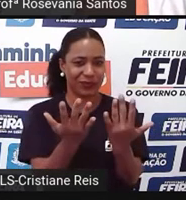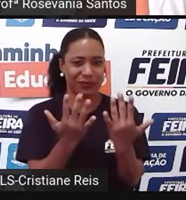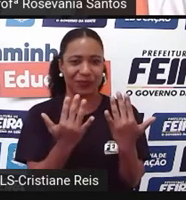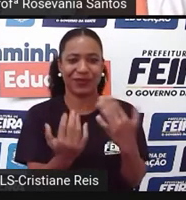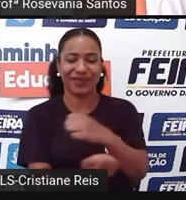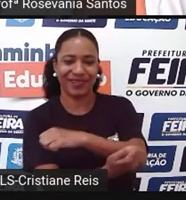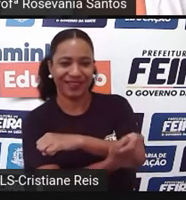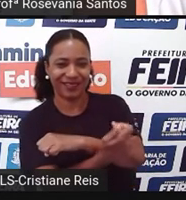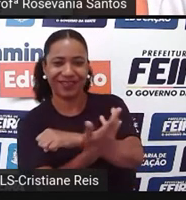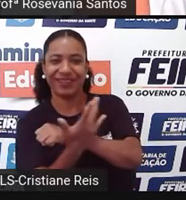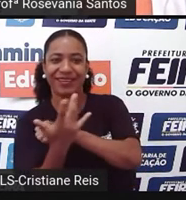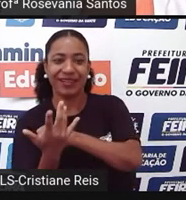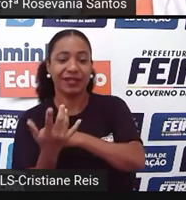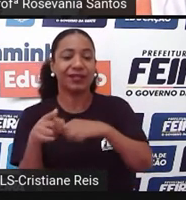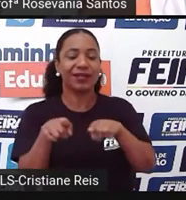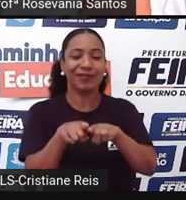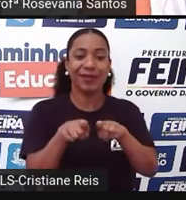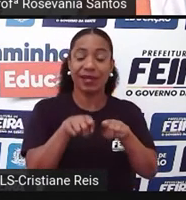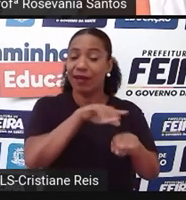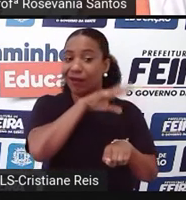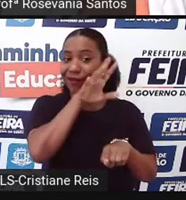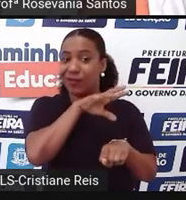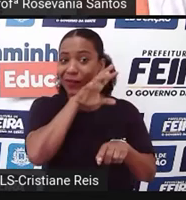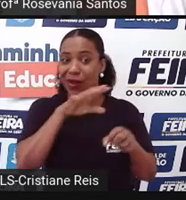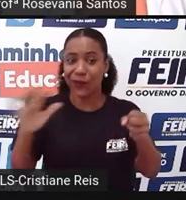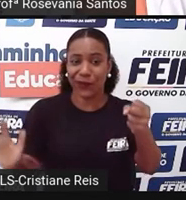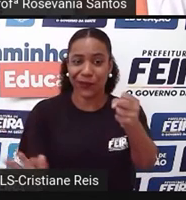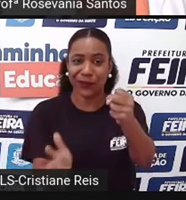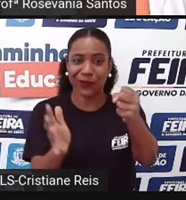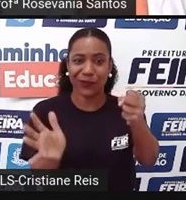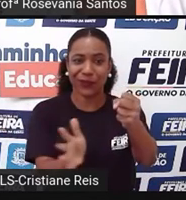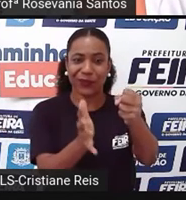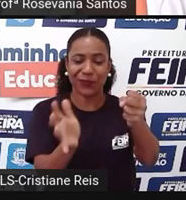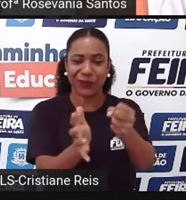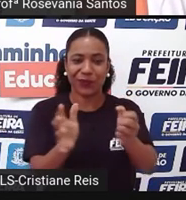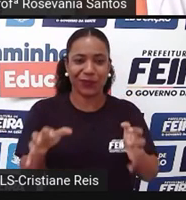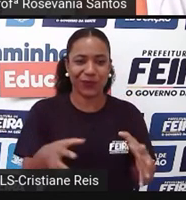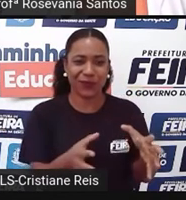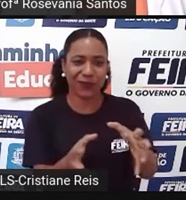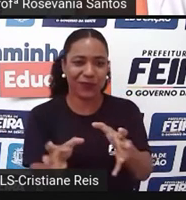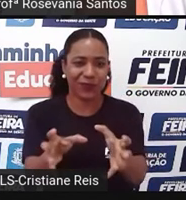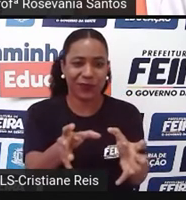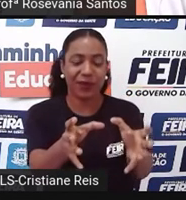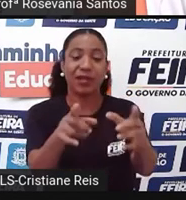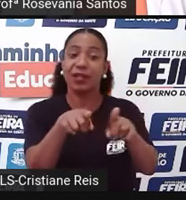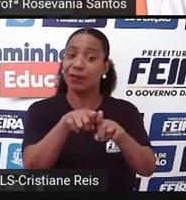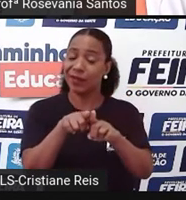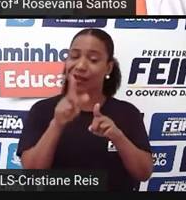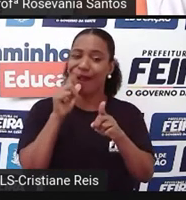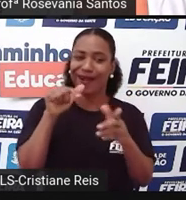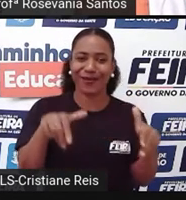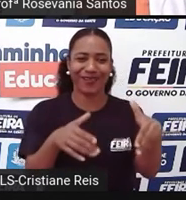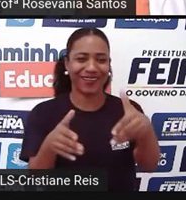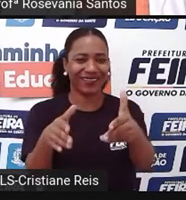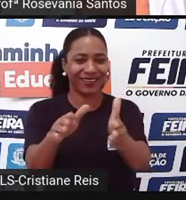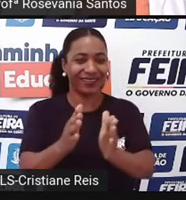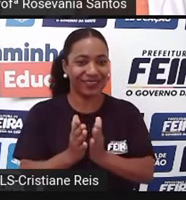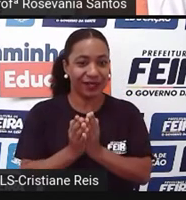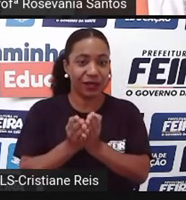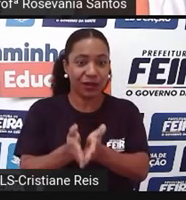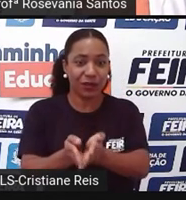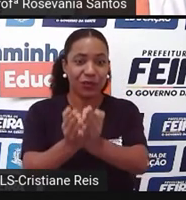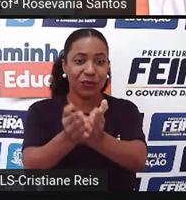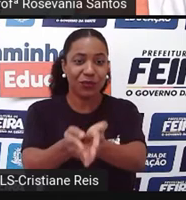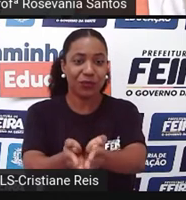animais, né, a navegação através dos rios, né, os rios fluviais, que as áreas planas não vão